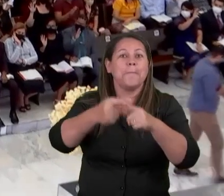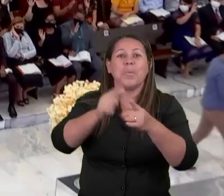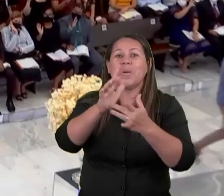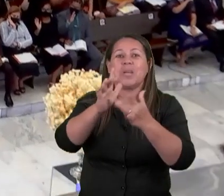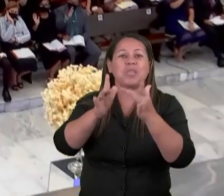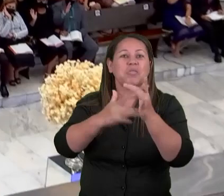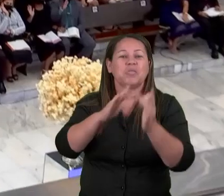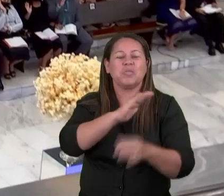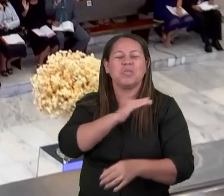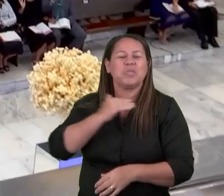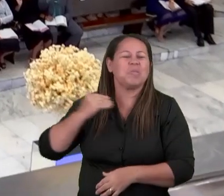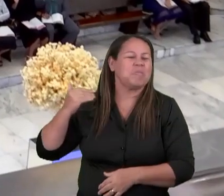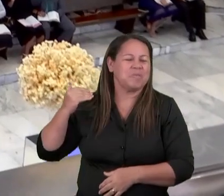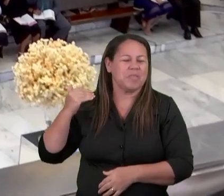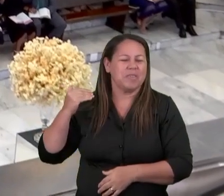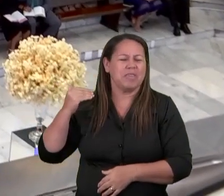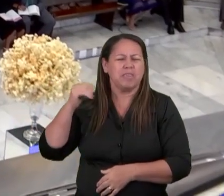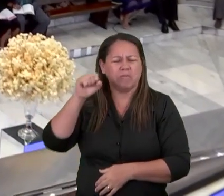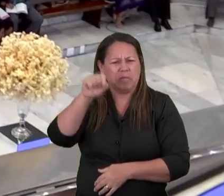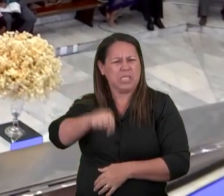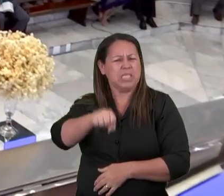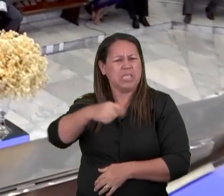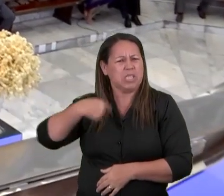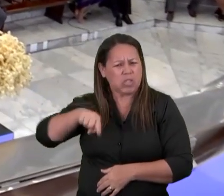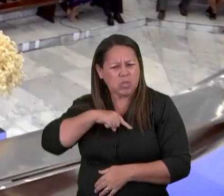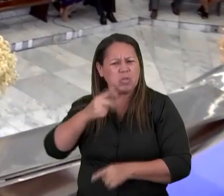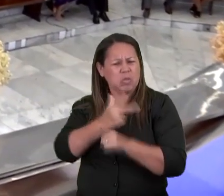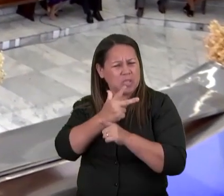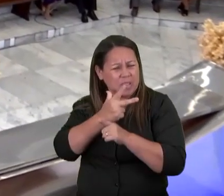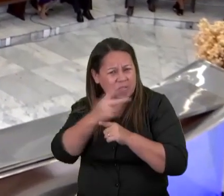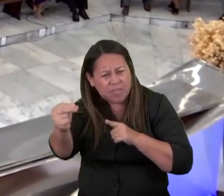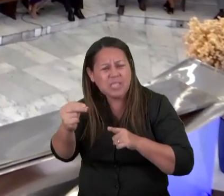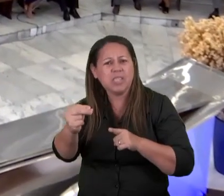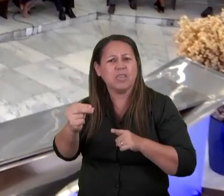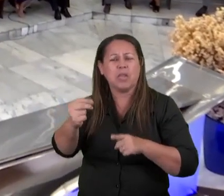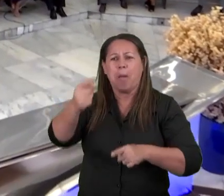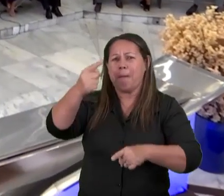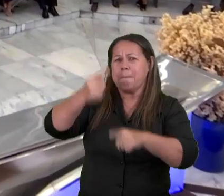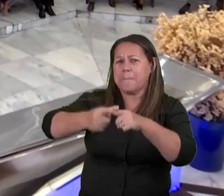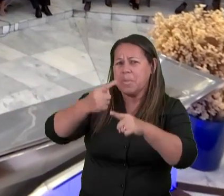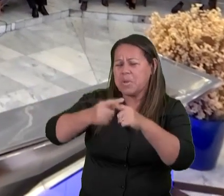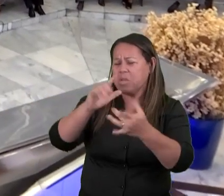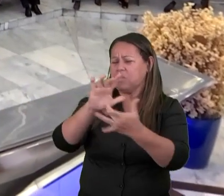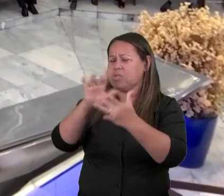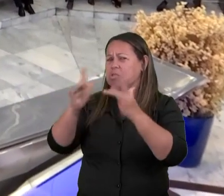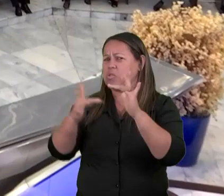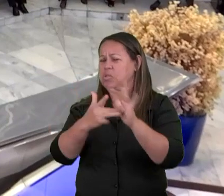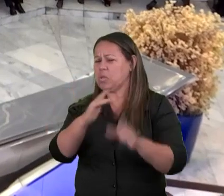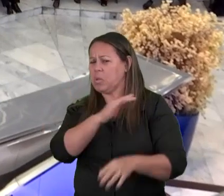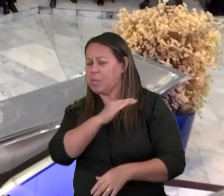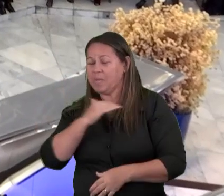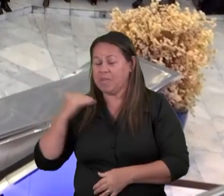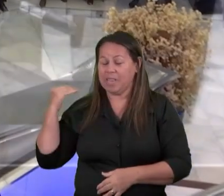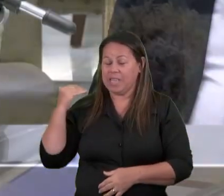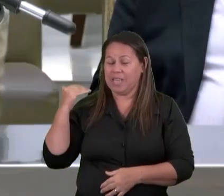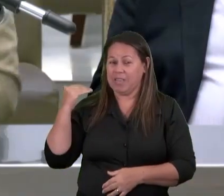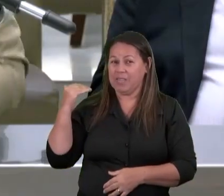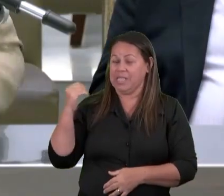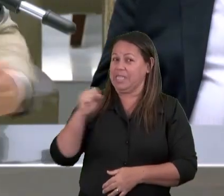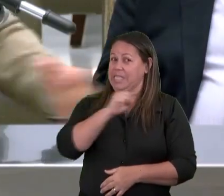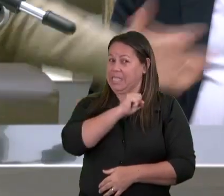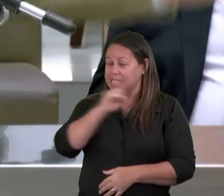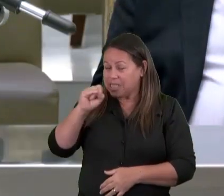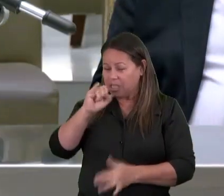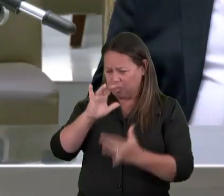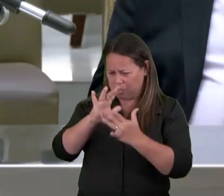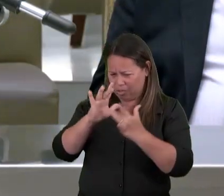morreu A nossa vitória É porque o cordeiro morreu E se o cordeiro morreu